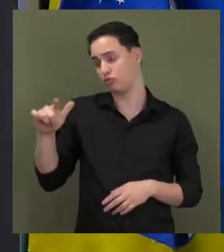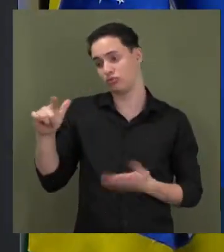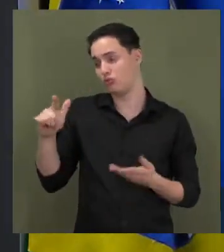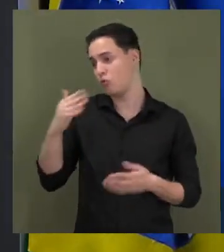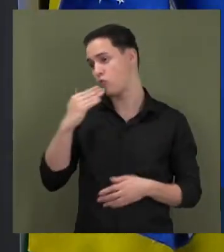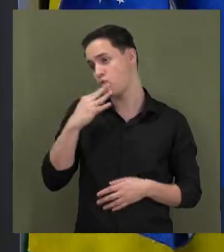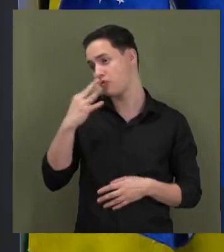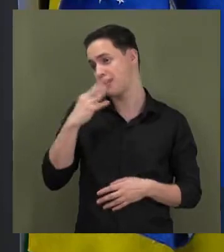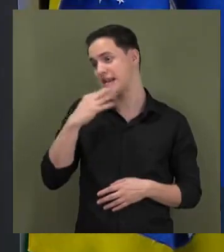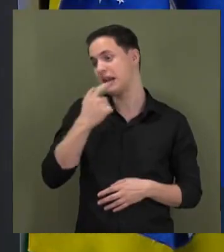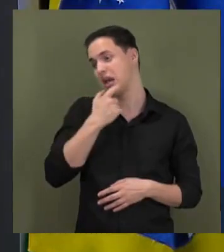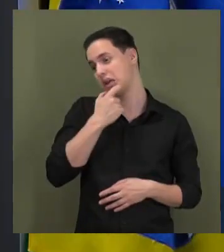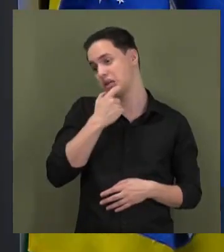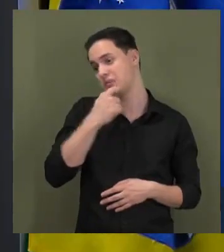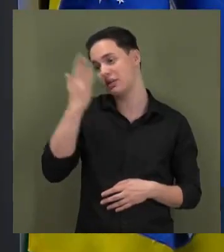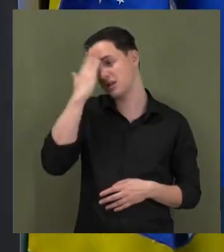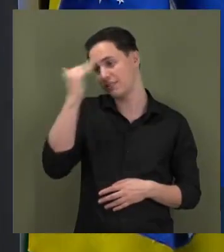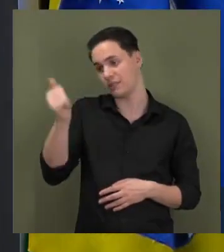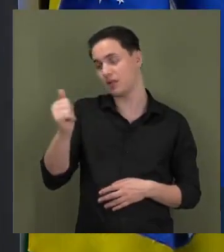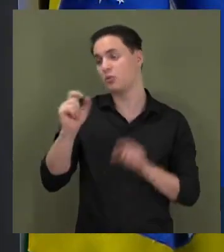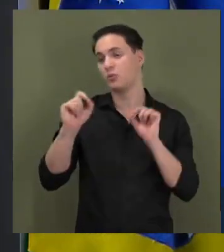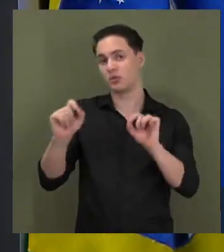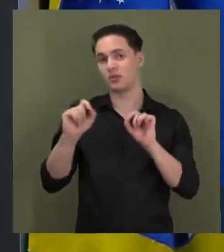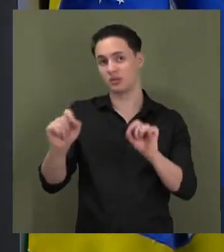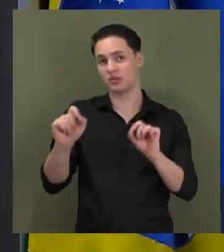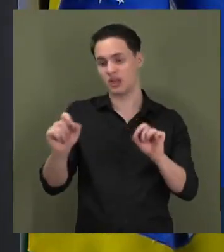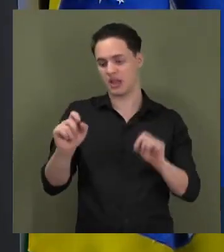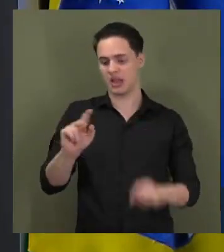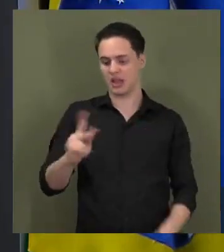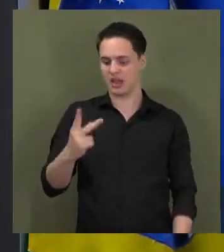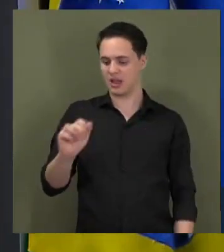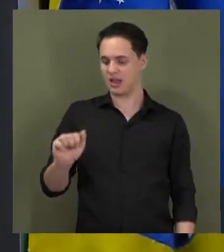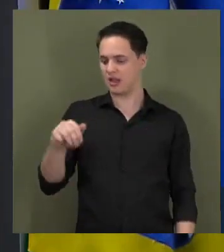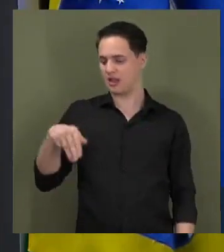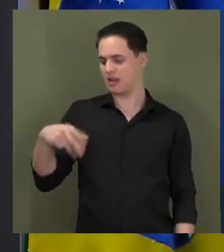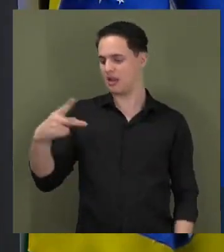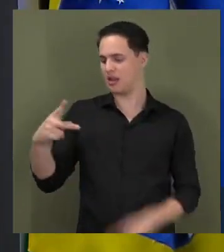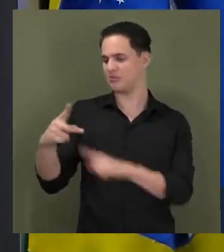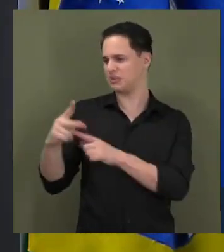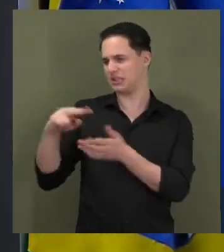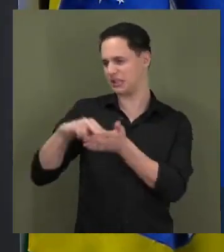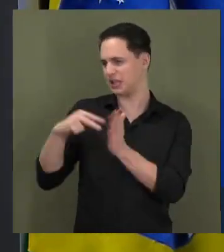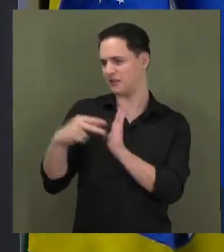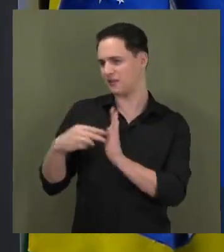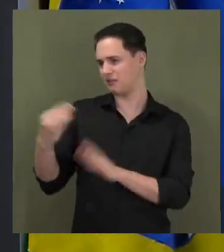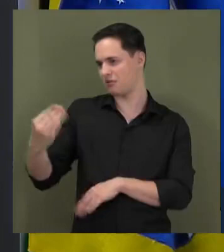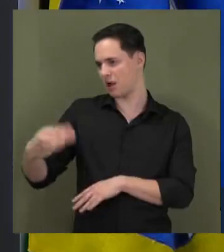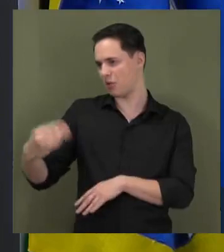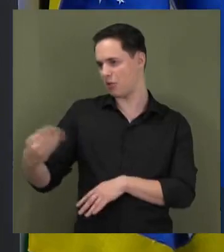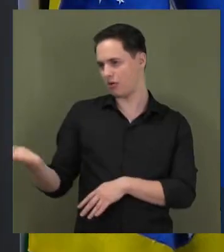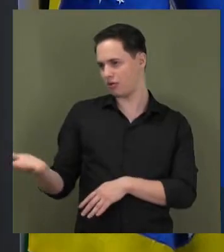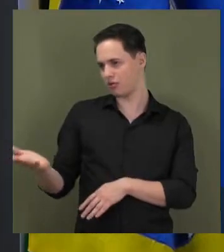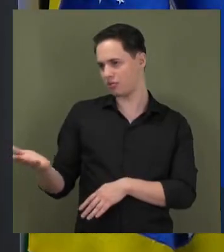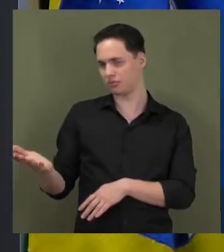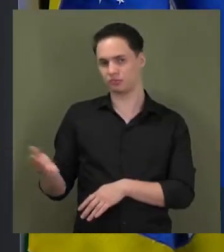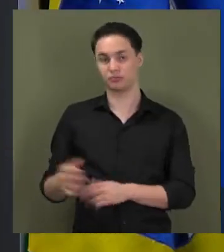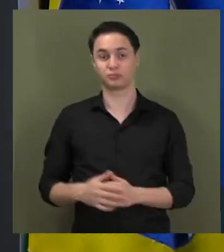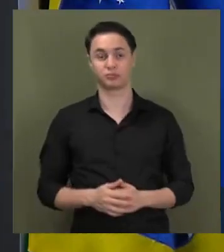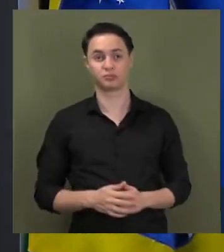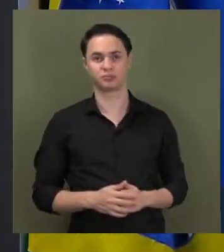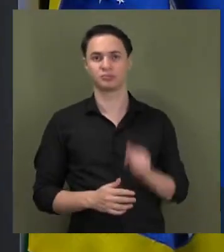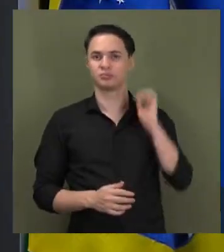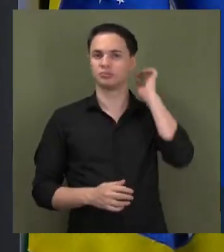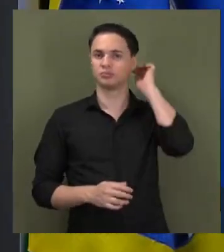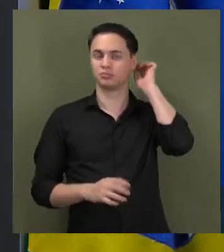inglês para saber que hemp significa maconha. Fecho aspas. Seria